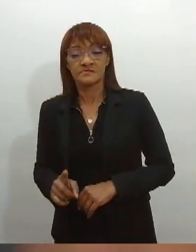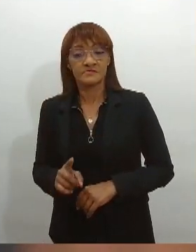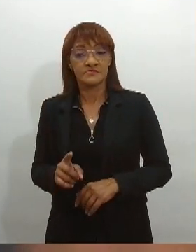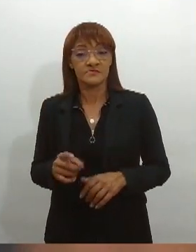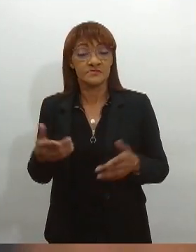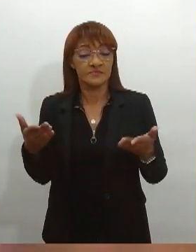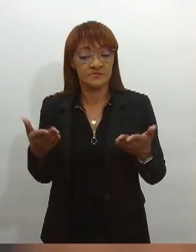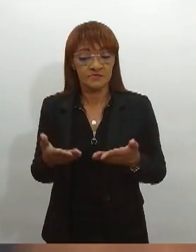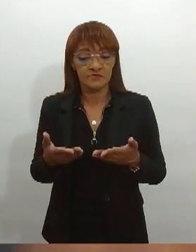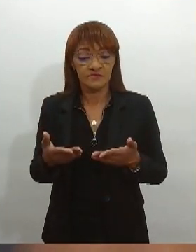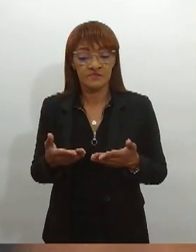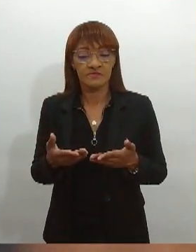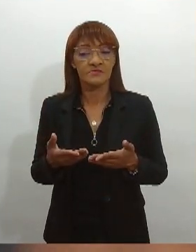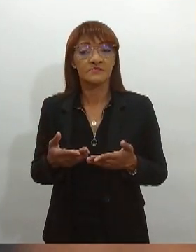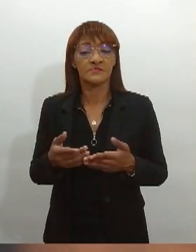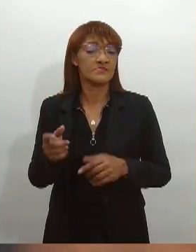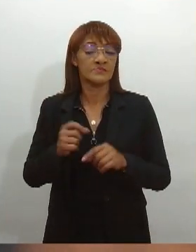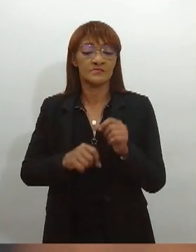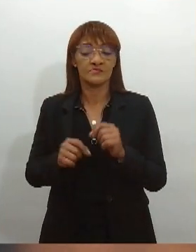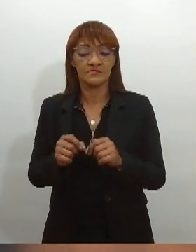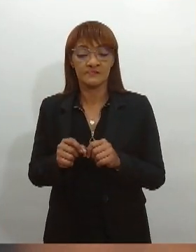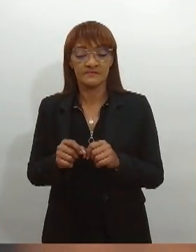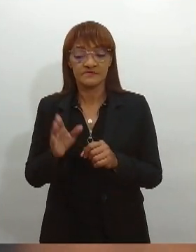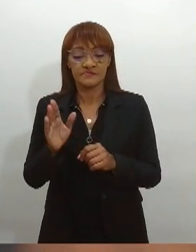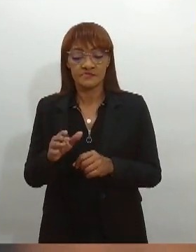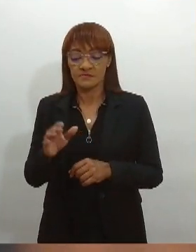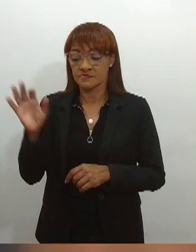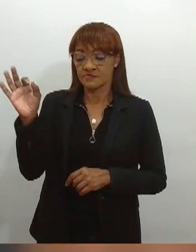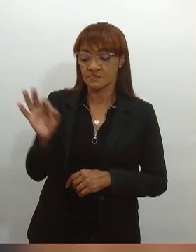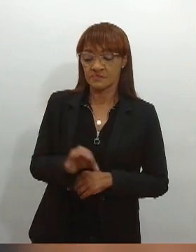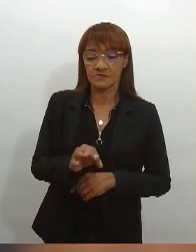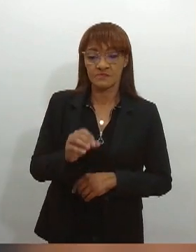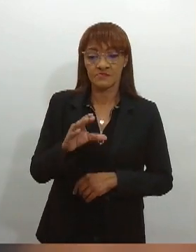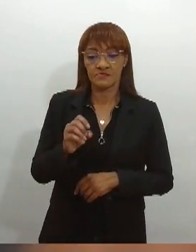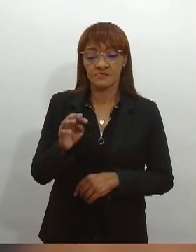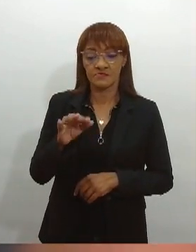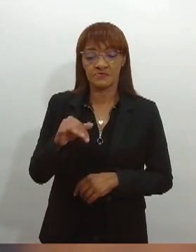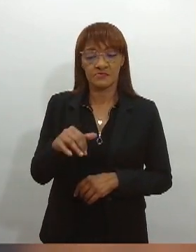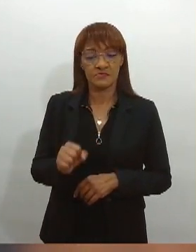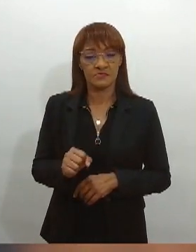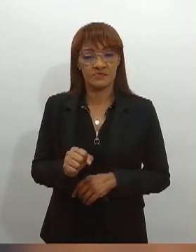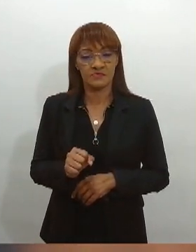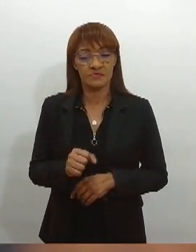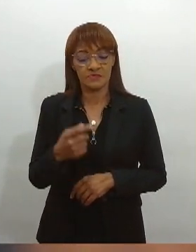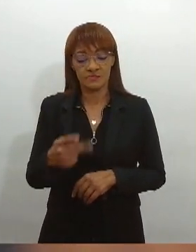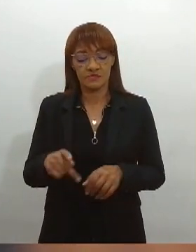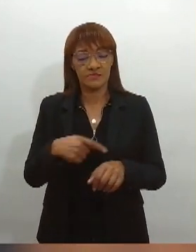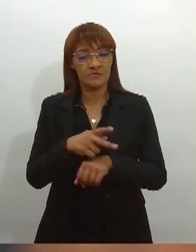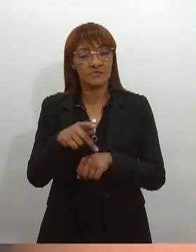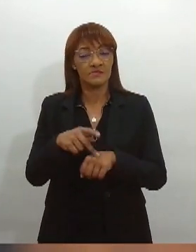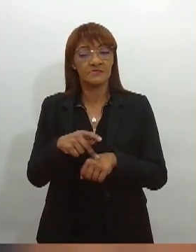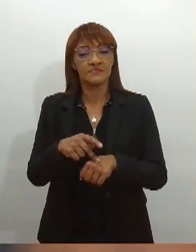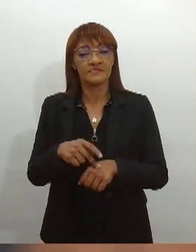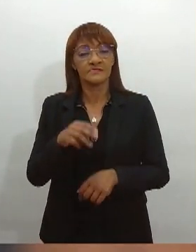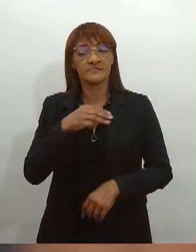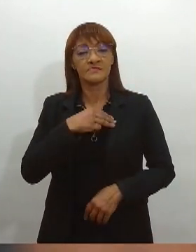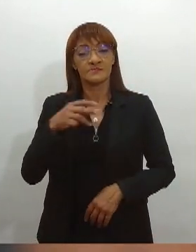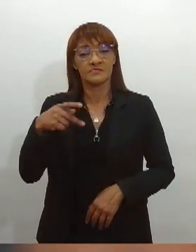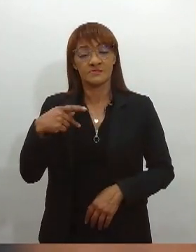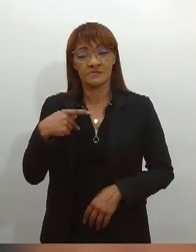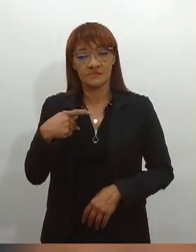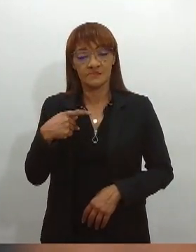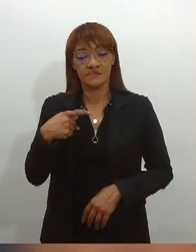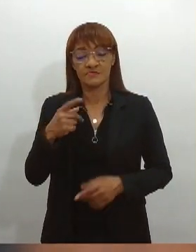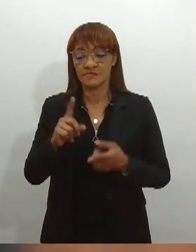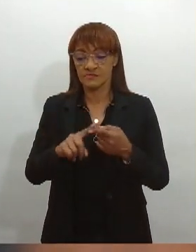reflexão sobre a questão de cotas, que nós temos a lei de cotas no país. O Ministério Público de Sergipe, sempre na vanguarda,